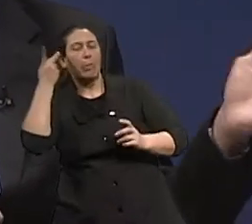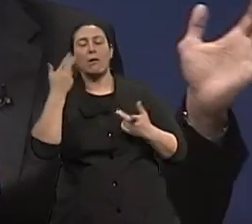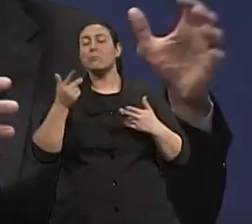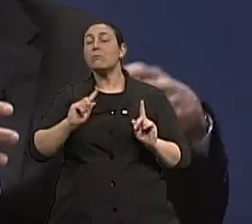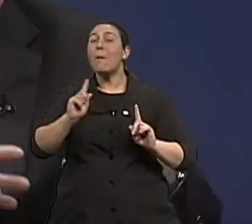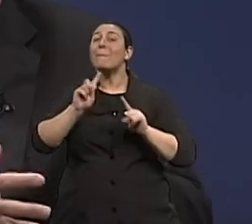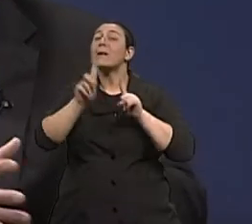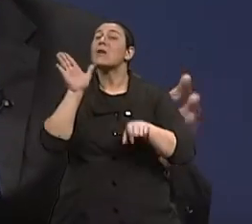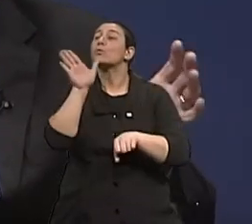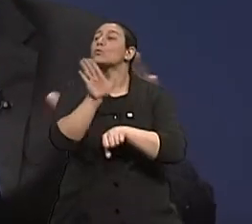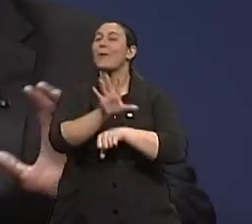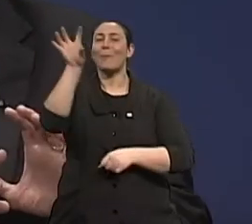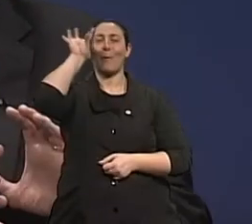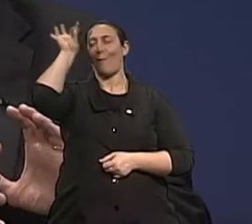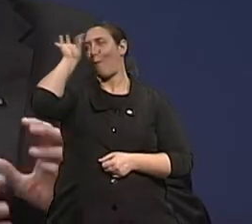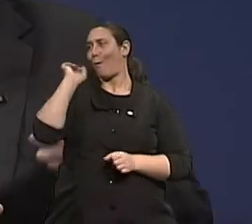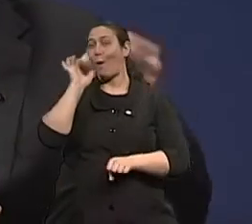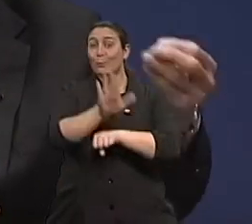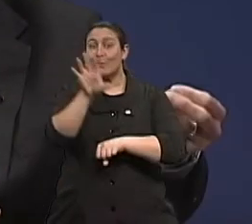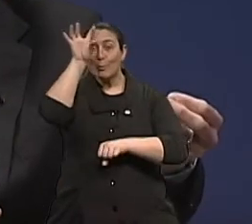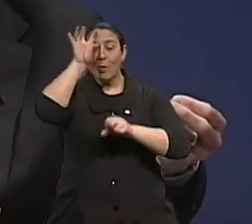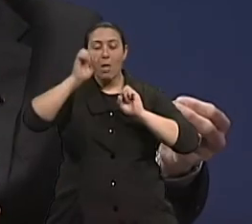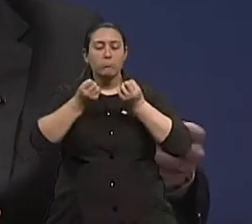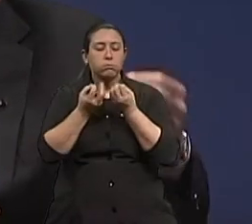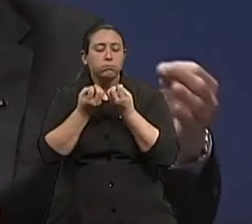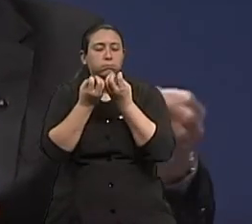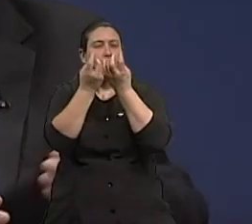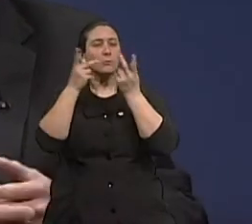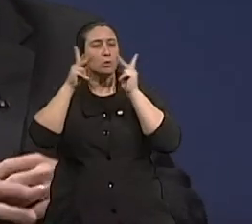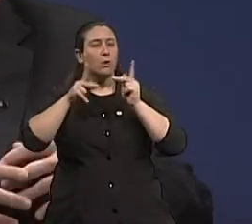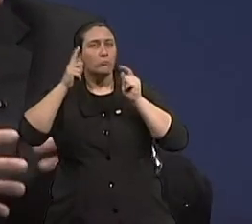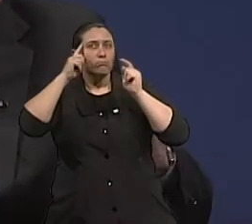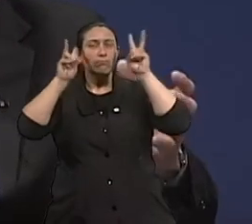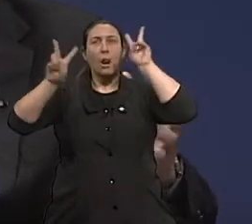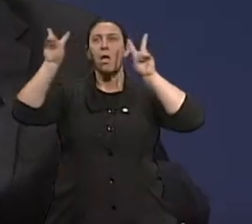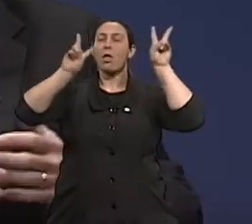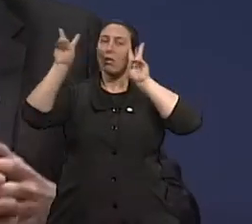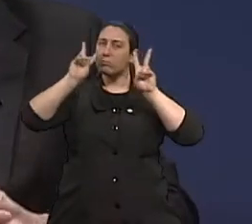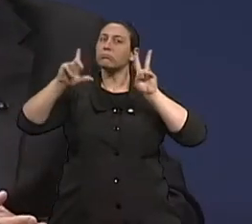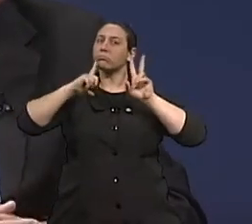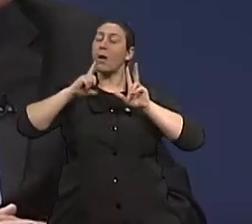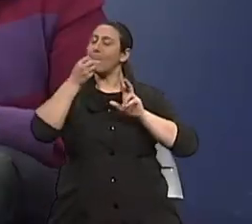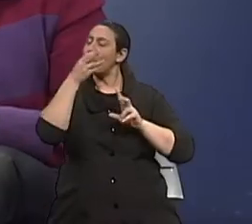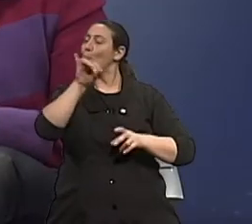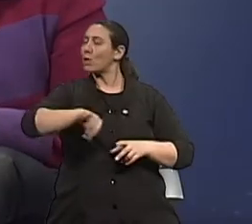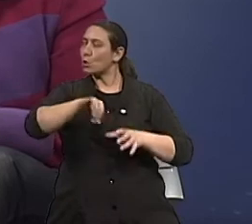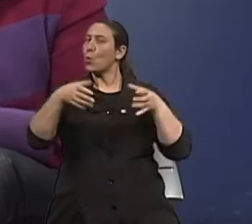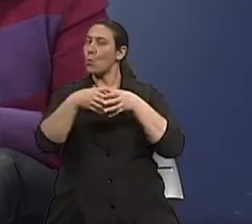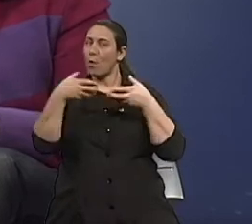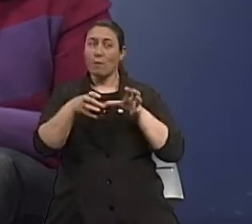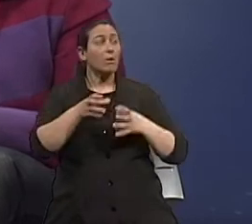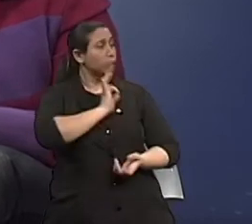entre outras vantagens de participar desses grupos. Nós sugerimos, sim, isso uma coisa muito importante, esses grupos de convivência. Não, eu sei que o senhor